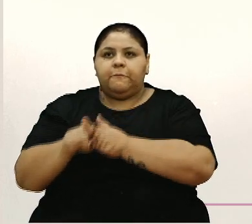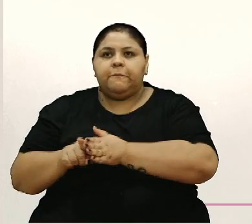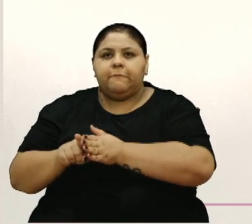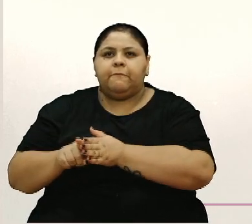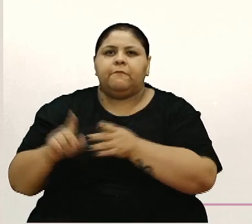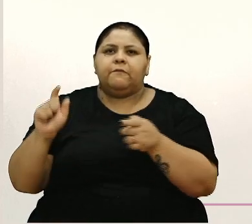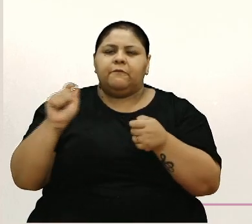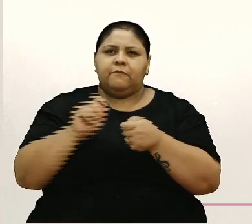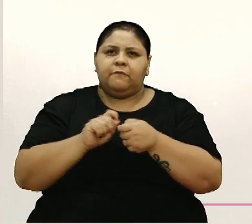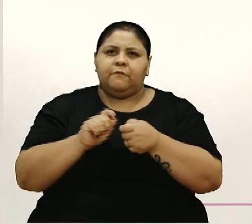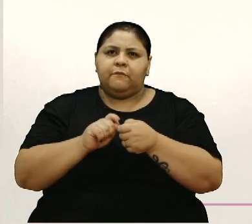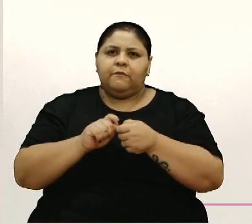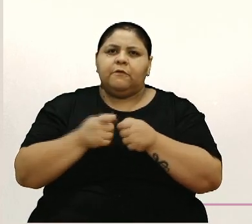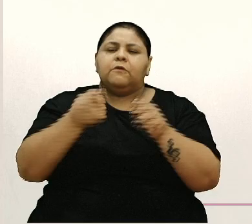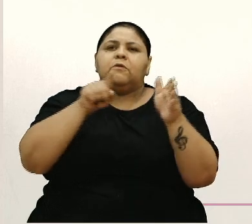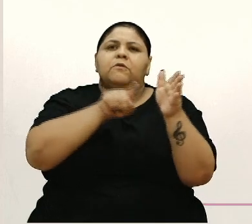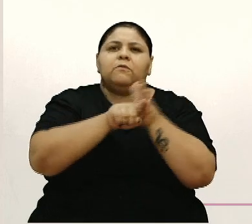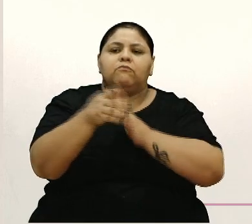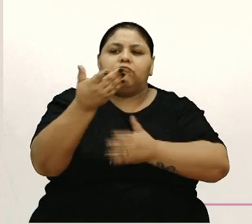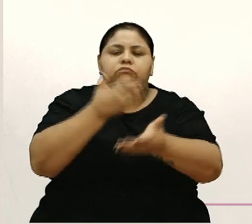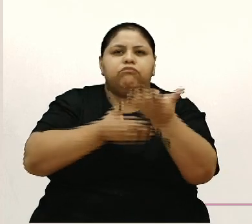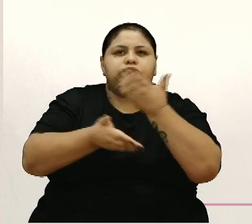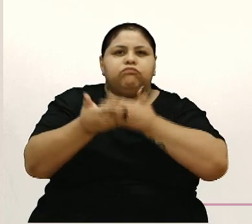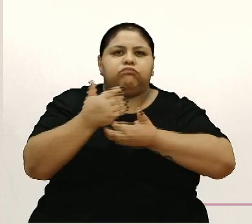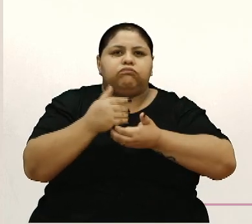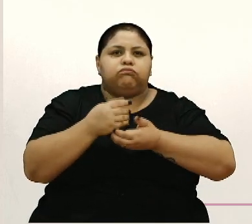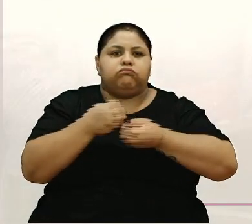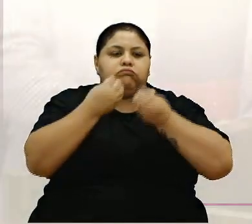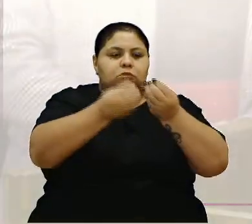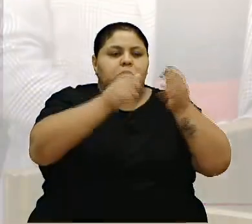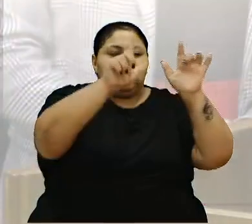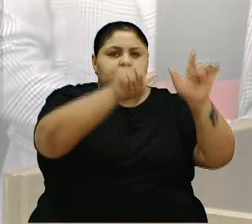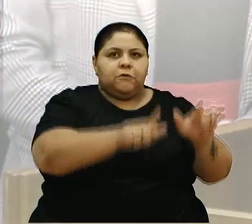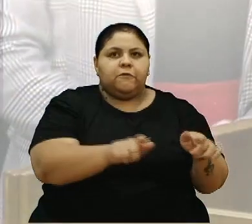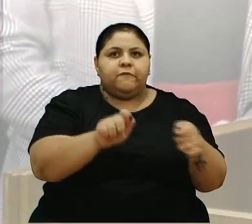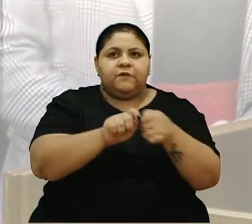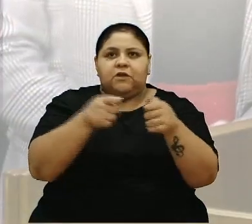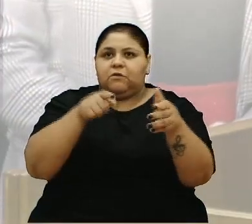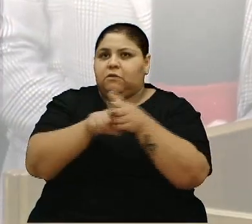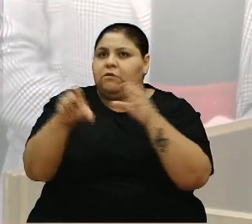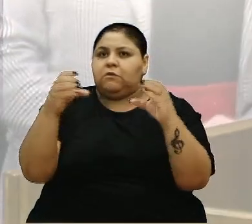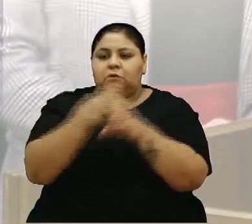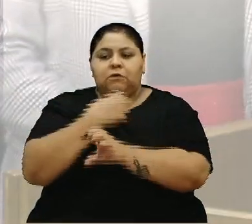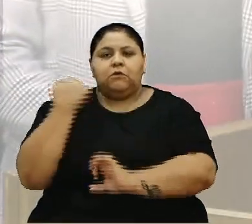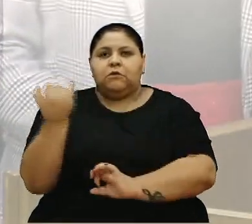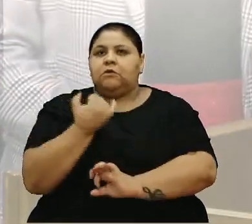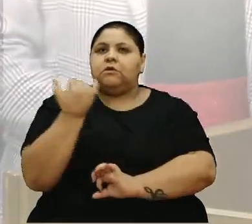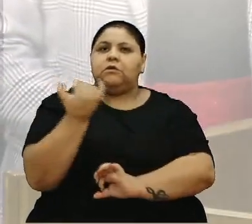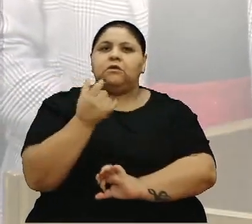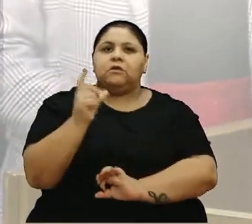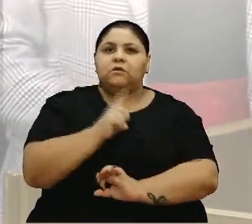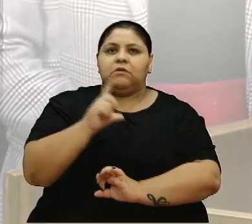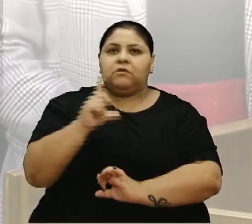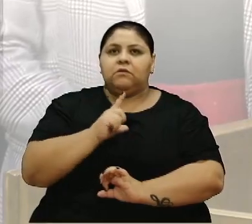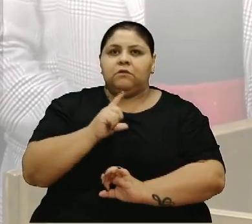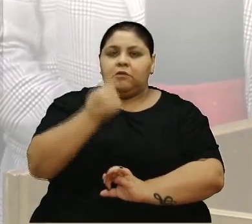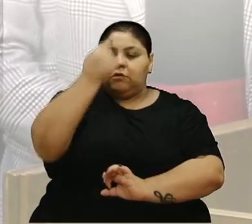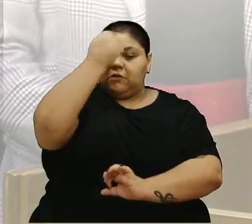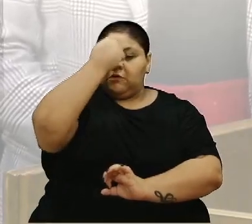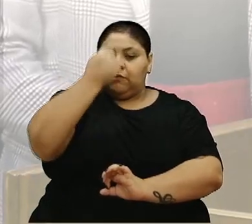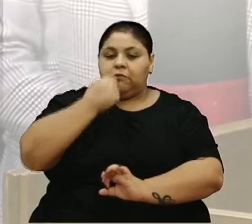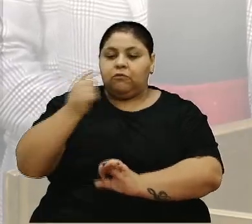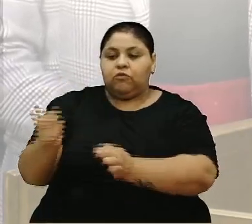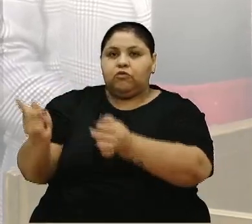uma permuta, Eles ganharam uma área, fizeram uma pesquisa bem completa para nós, era importante para a gente ter um perfil do